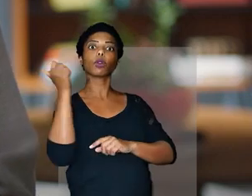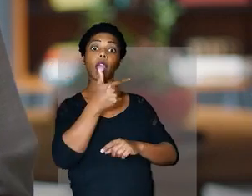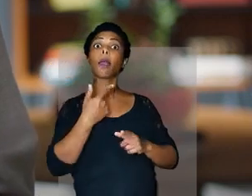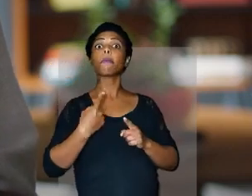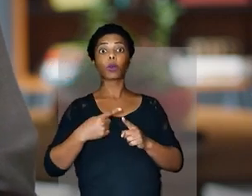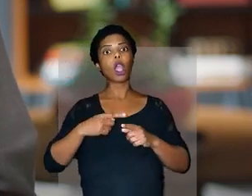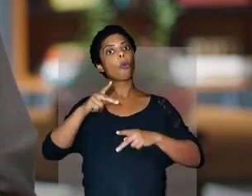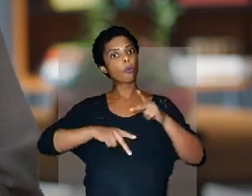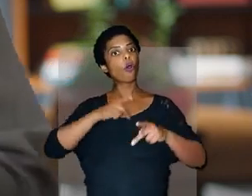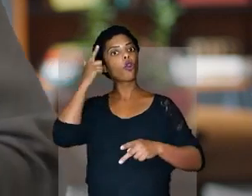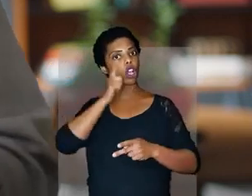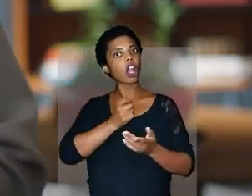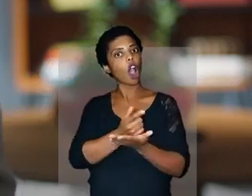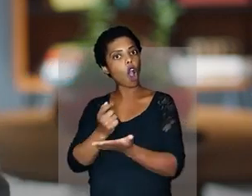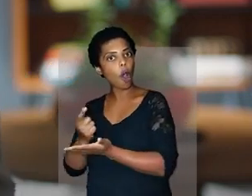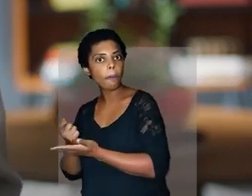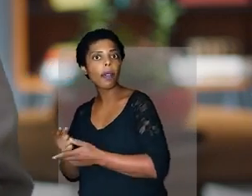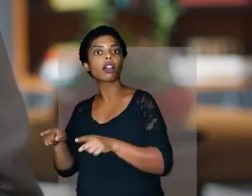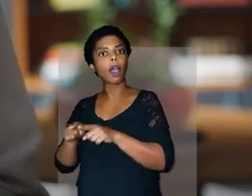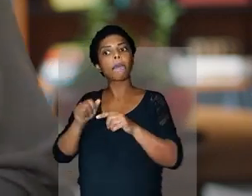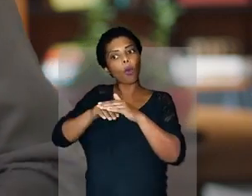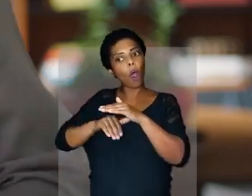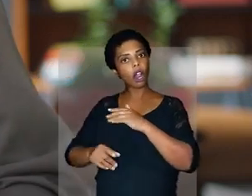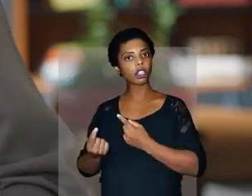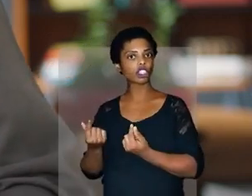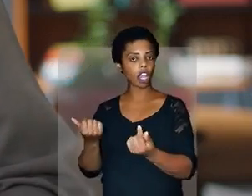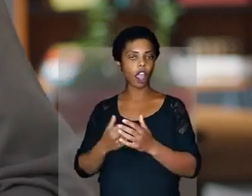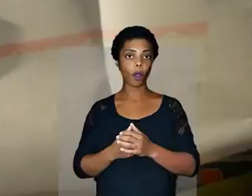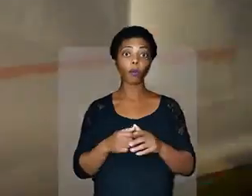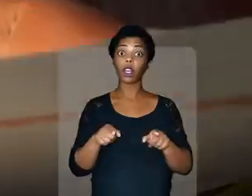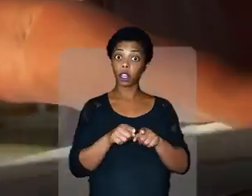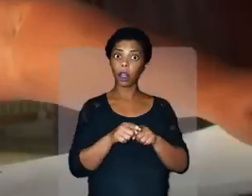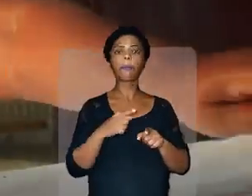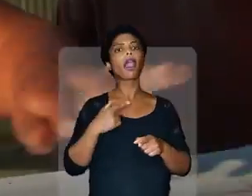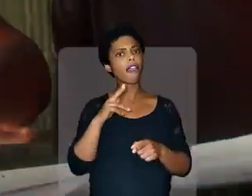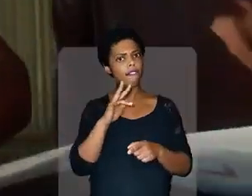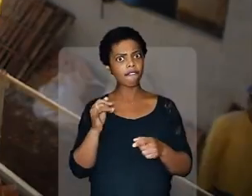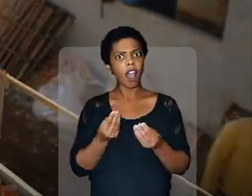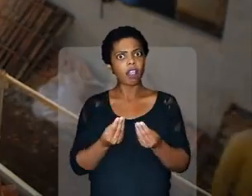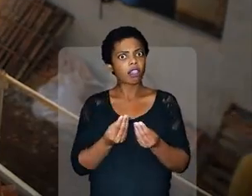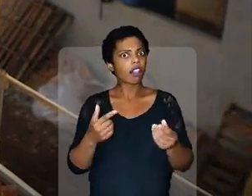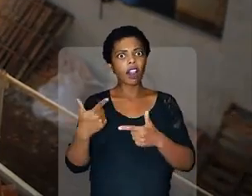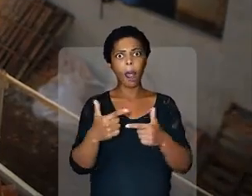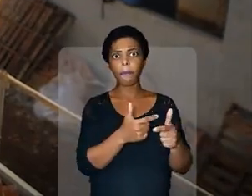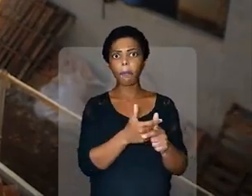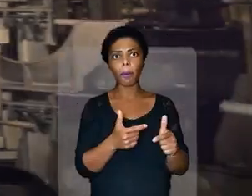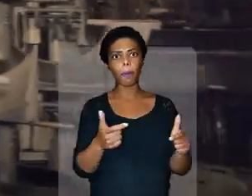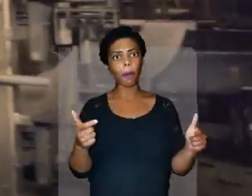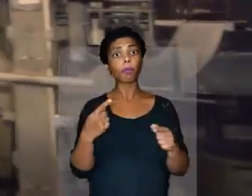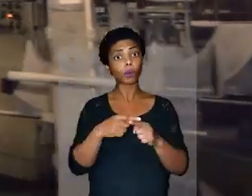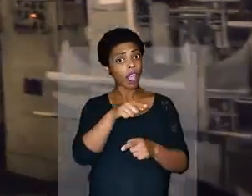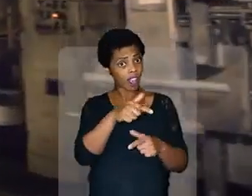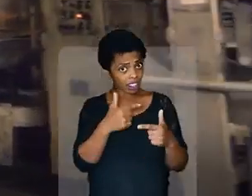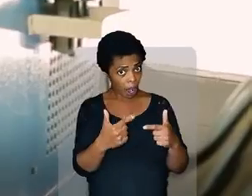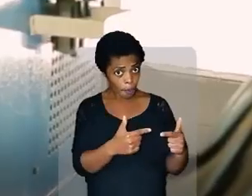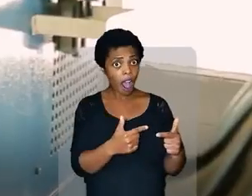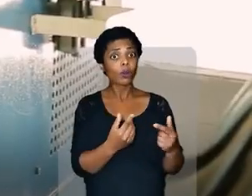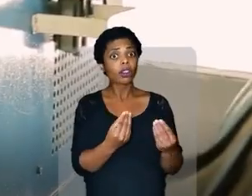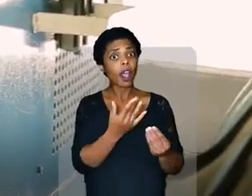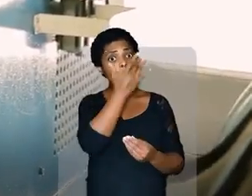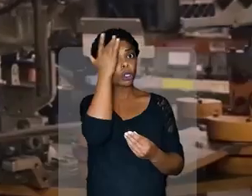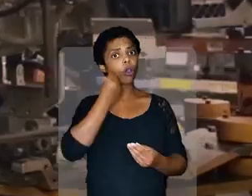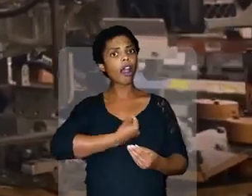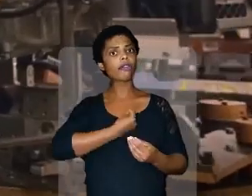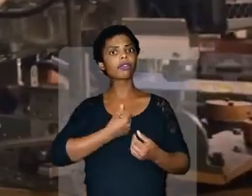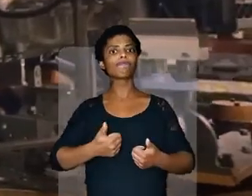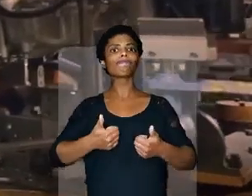não perca o seu poder requisitivo e não perca o seu poder de consumo. E nós vamos tratar de gerar empregos. O emprego é aquilo que